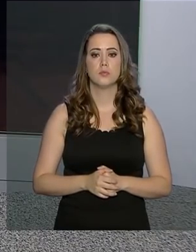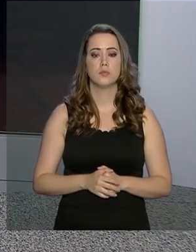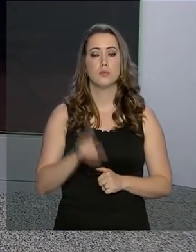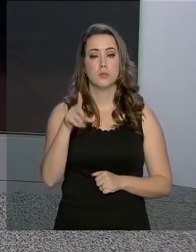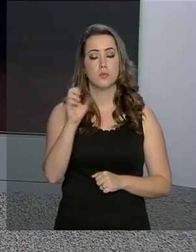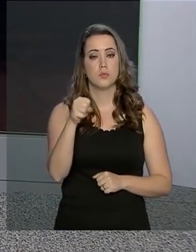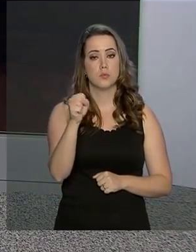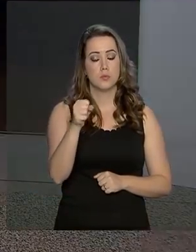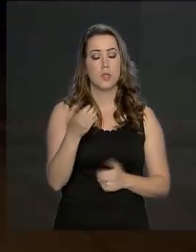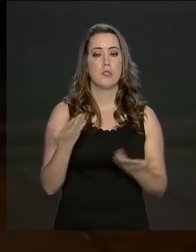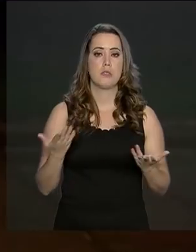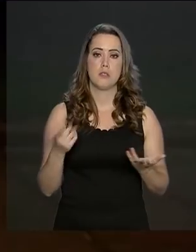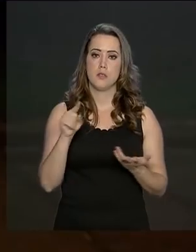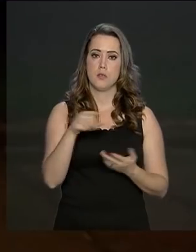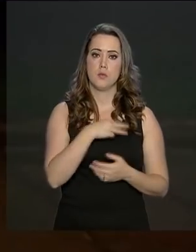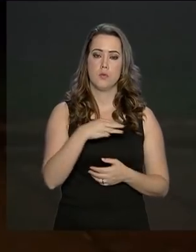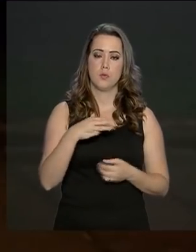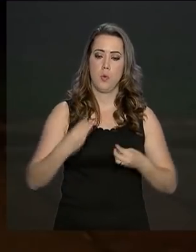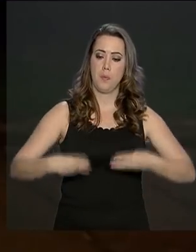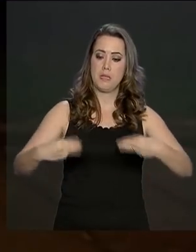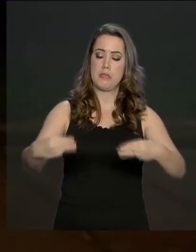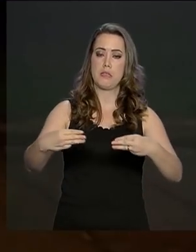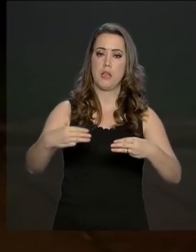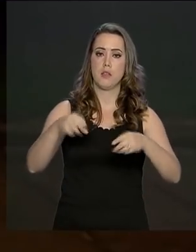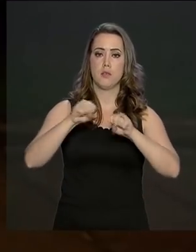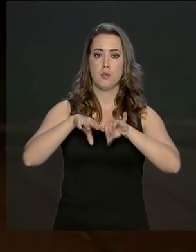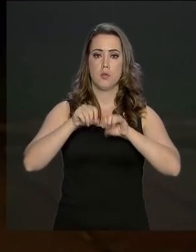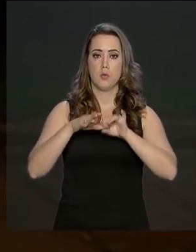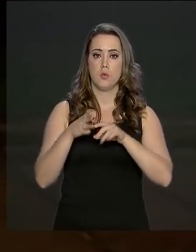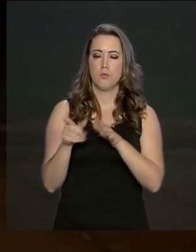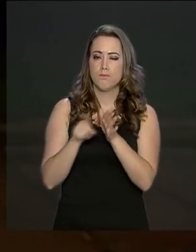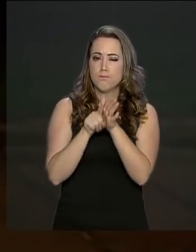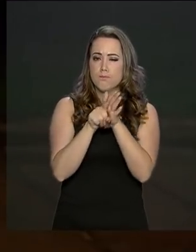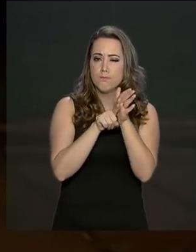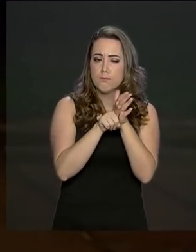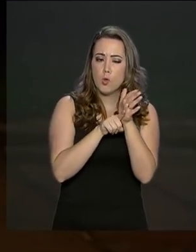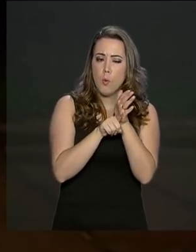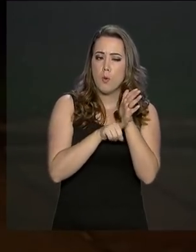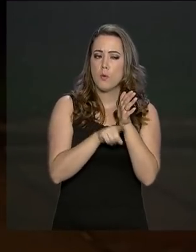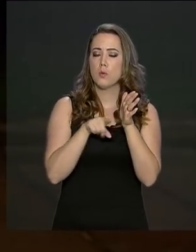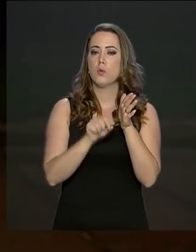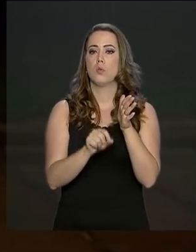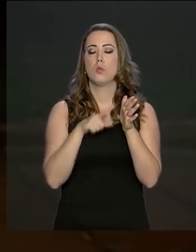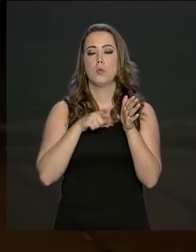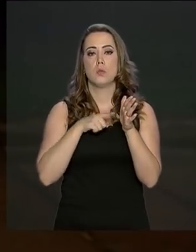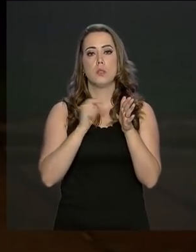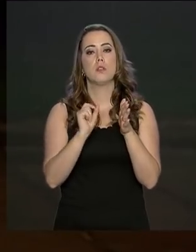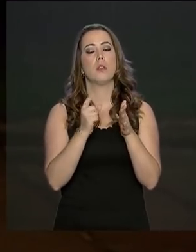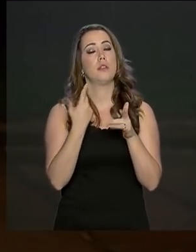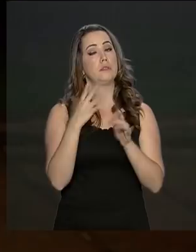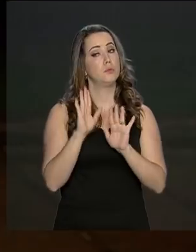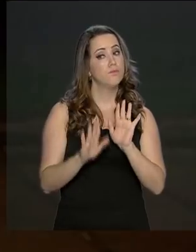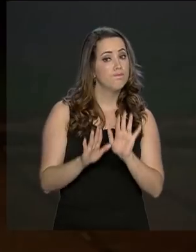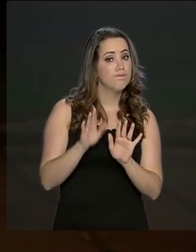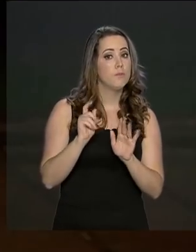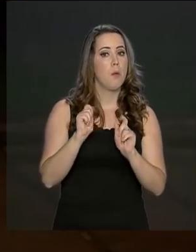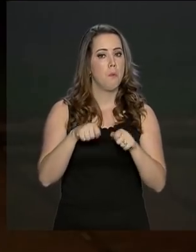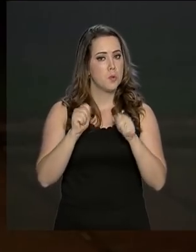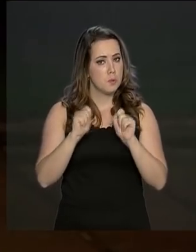Isso mesmo, Alessandra. O Ministério da Educação apurou nessa investigação que há indícios de